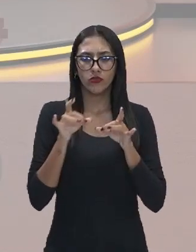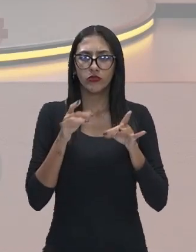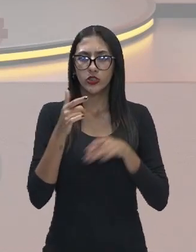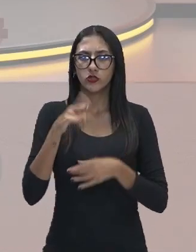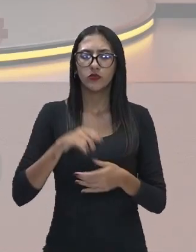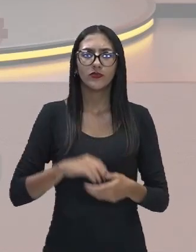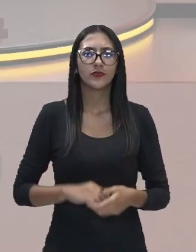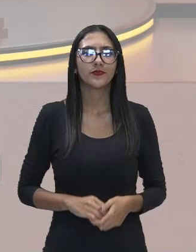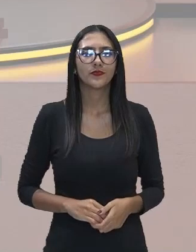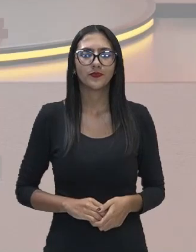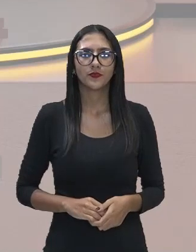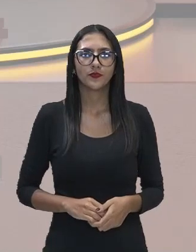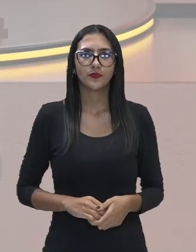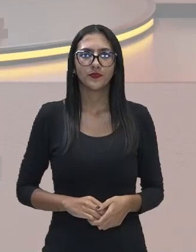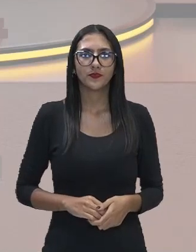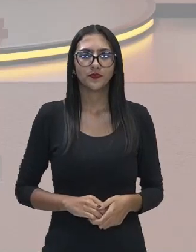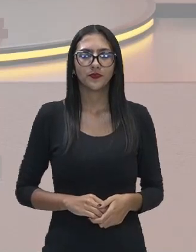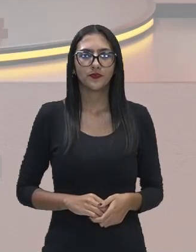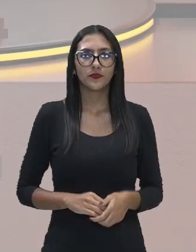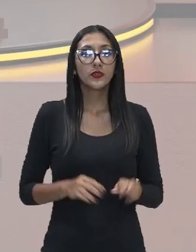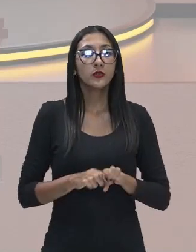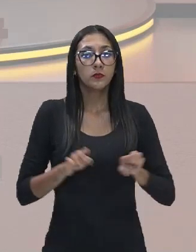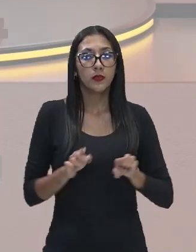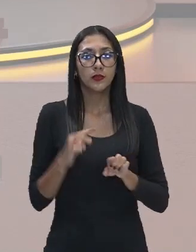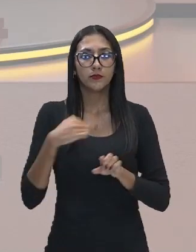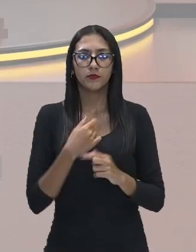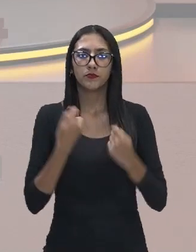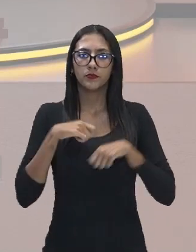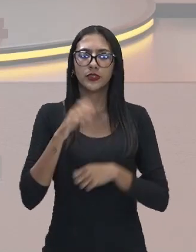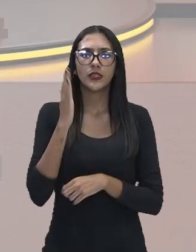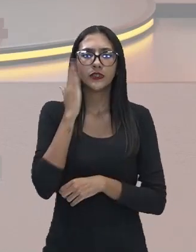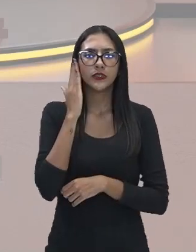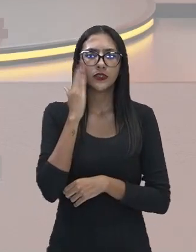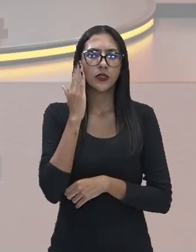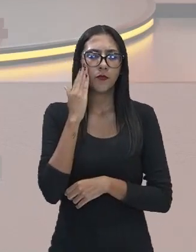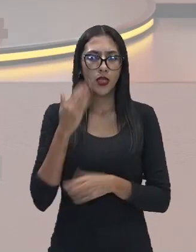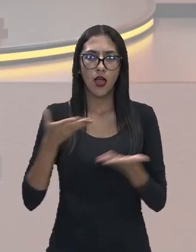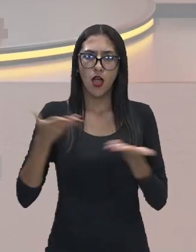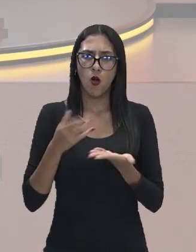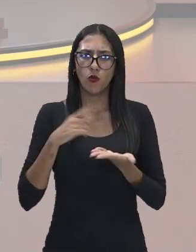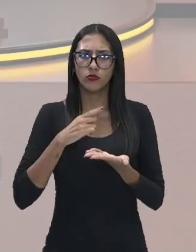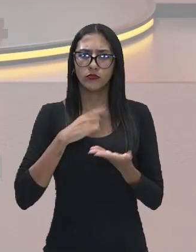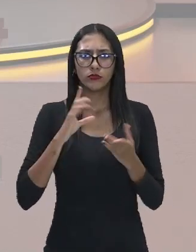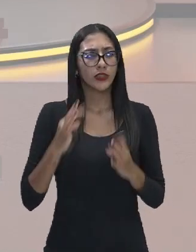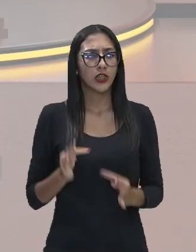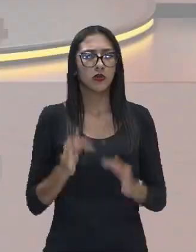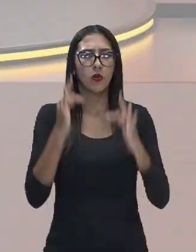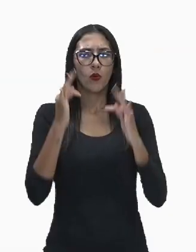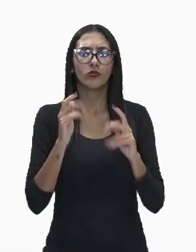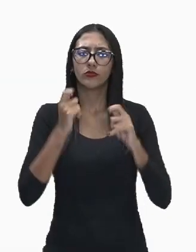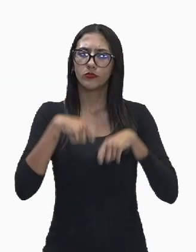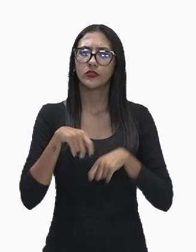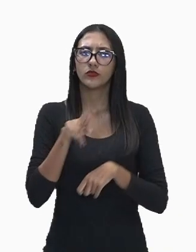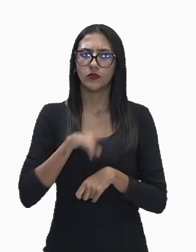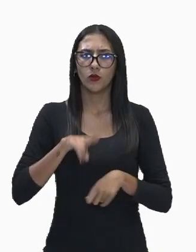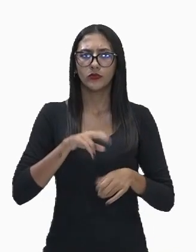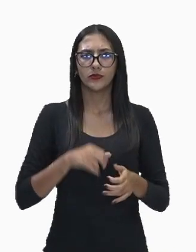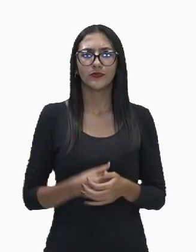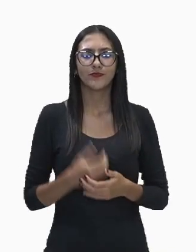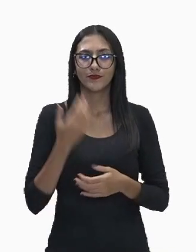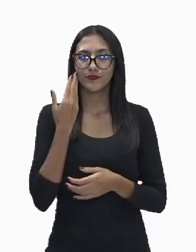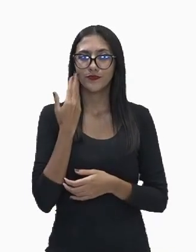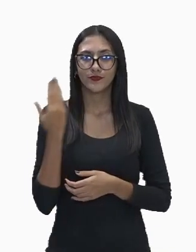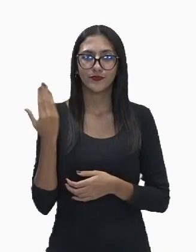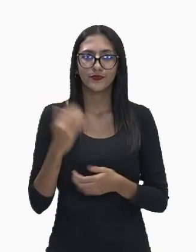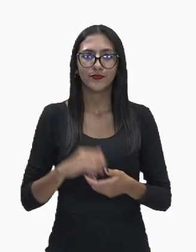A gente tem que saber também que existem métodos modernos de tratamento desses resíduos sólidos urbanos. É o que a gente vai ver agora.